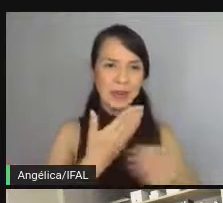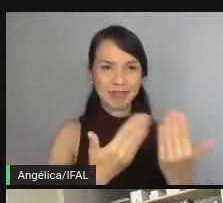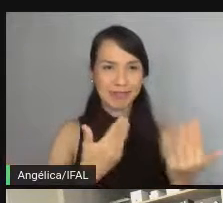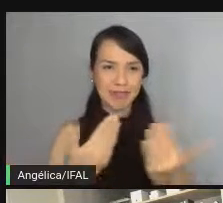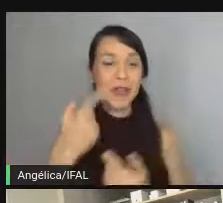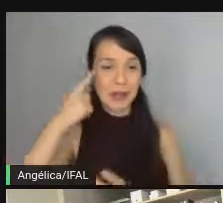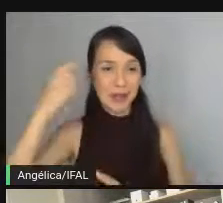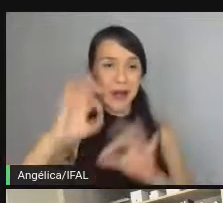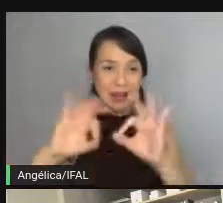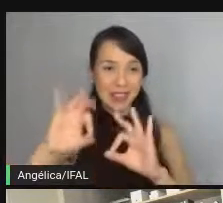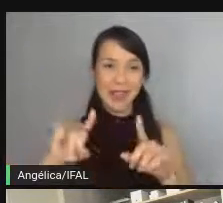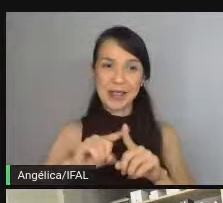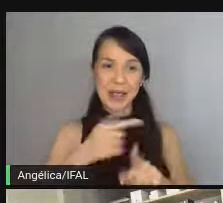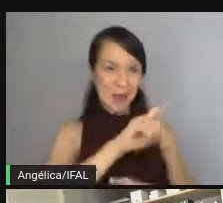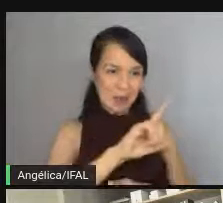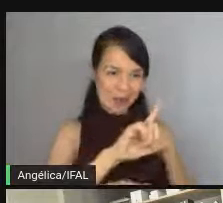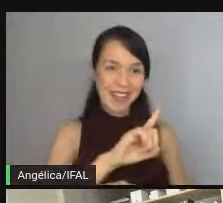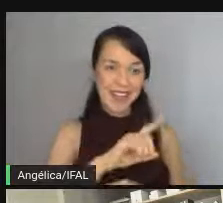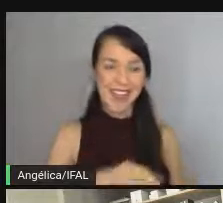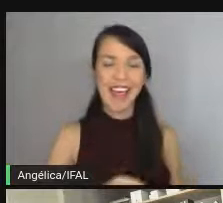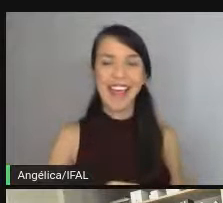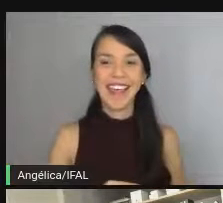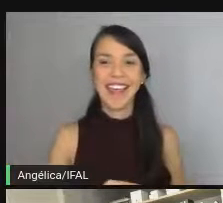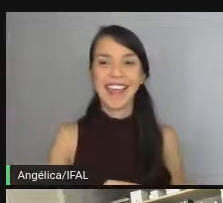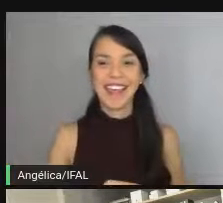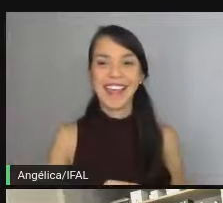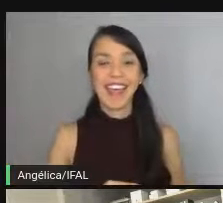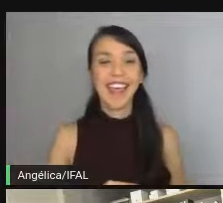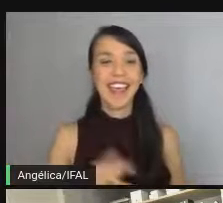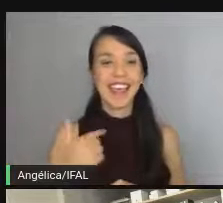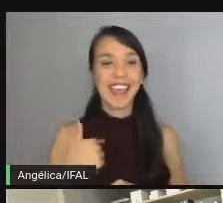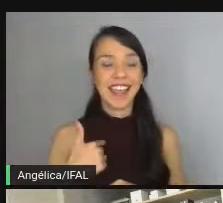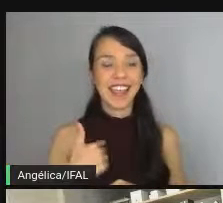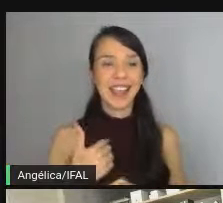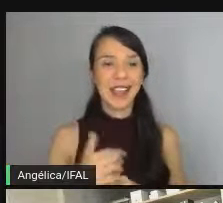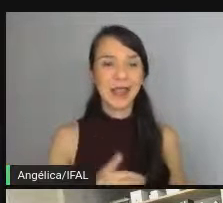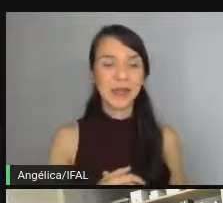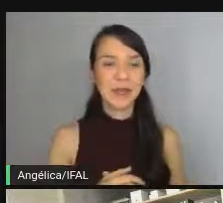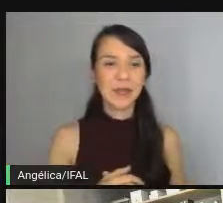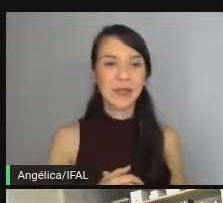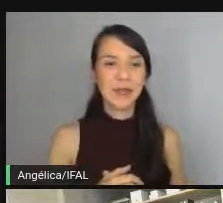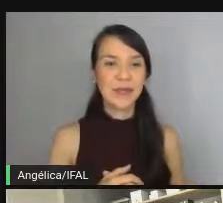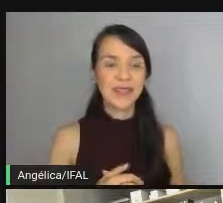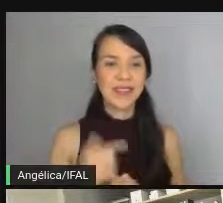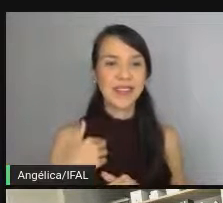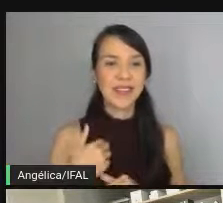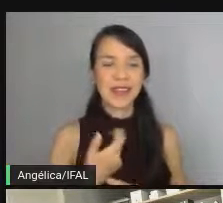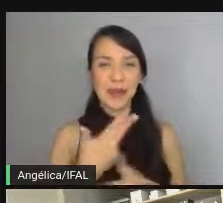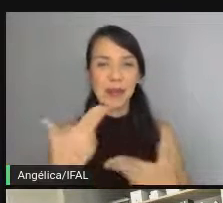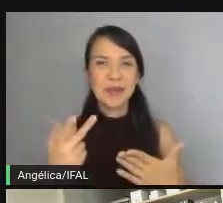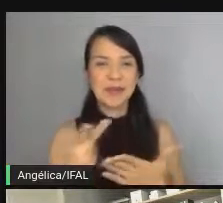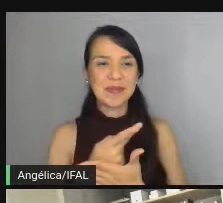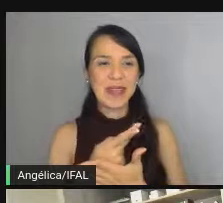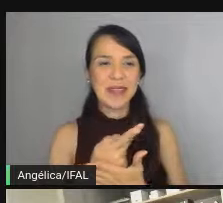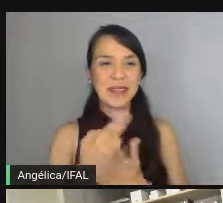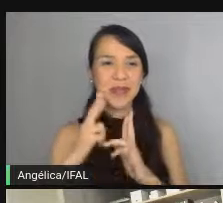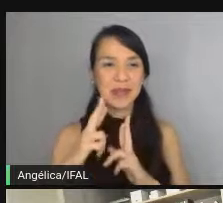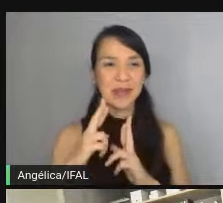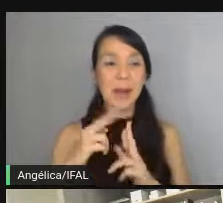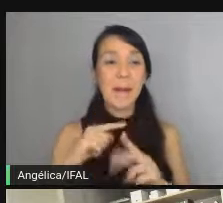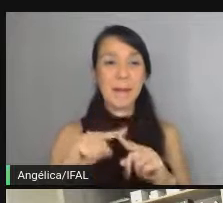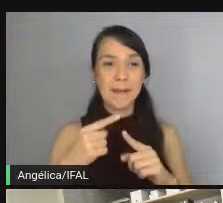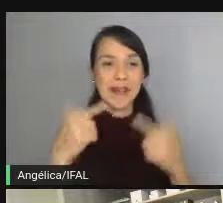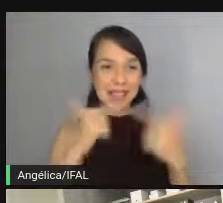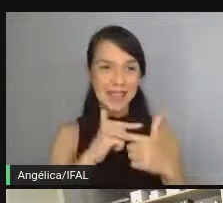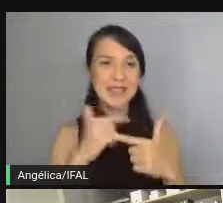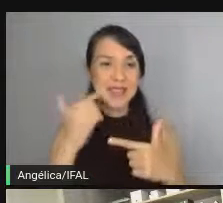foi planejado e outra parte não foi. É verdade. E os erros, pequenos erros são esperados, mas pelo menos a diversão